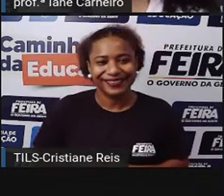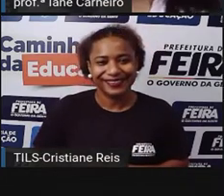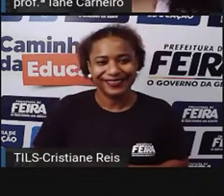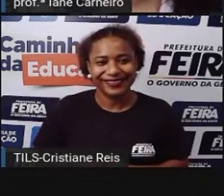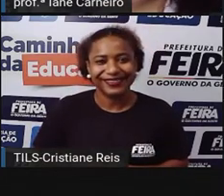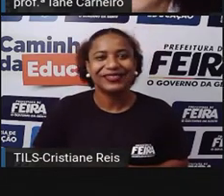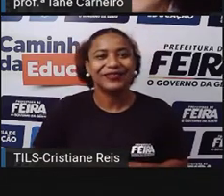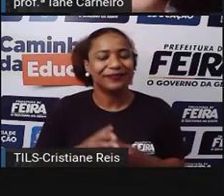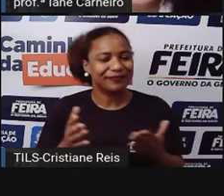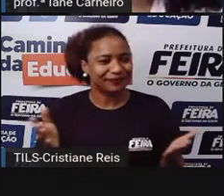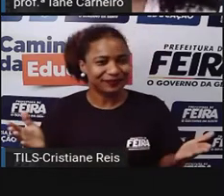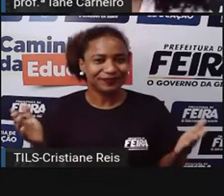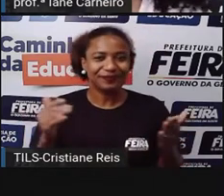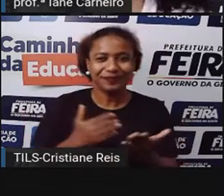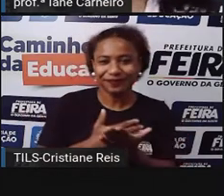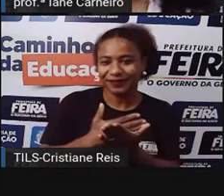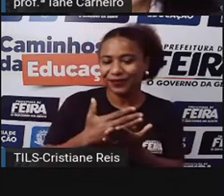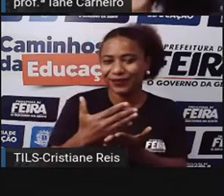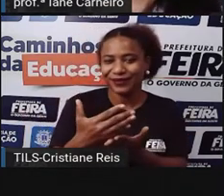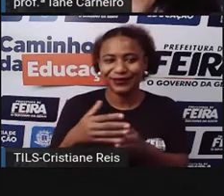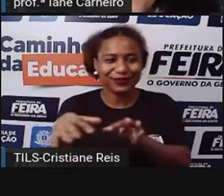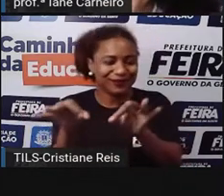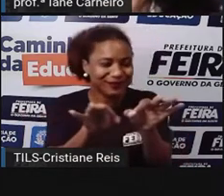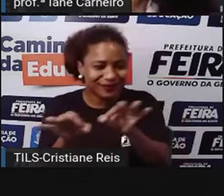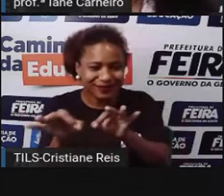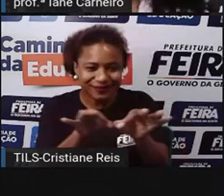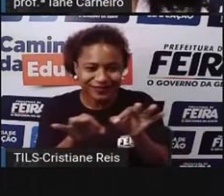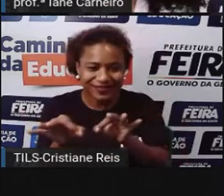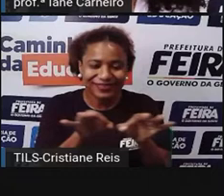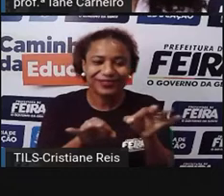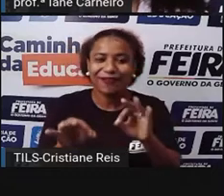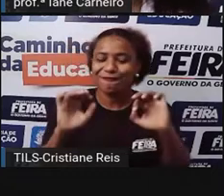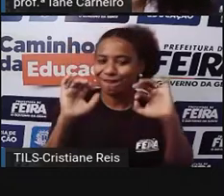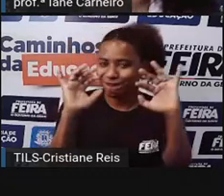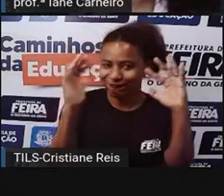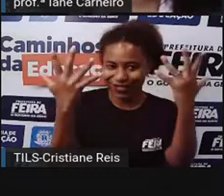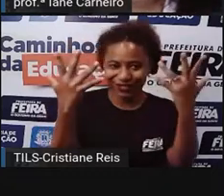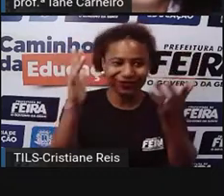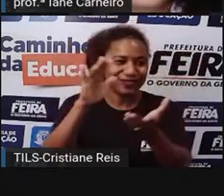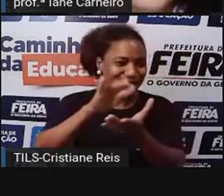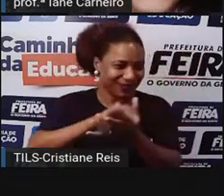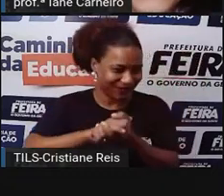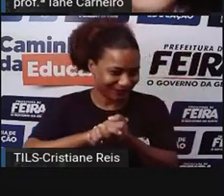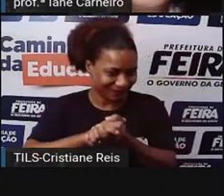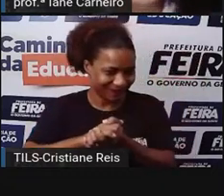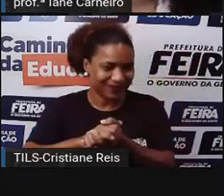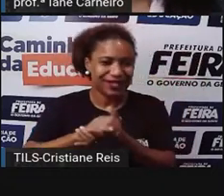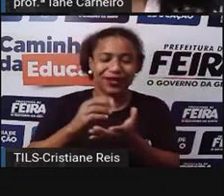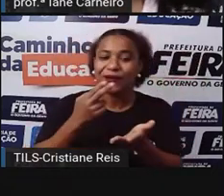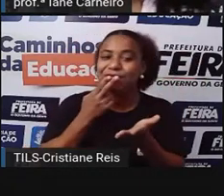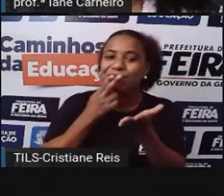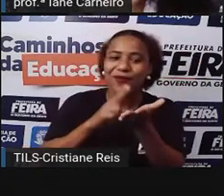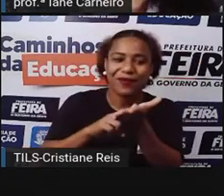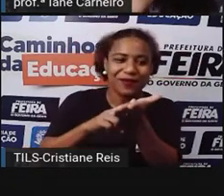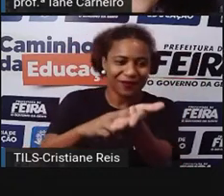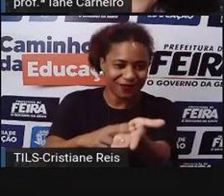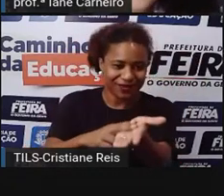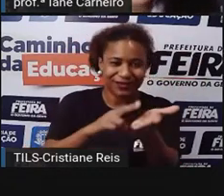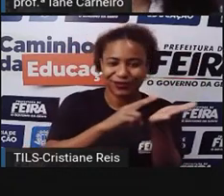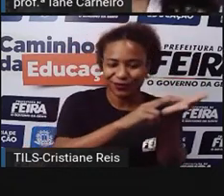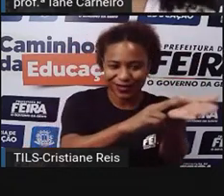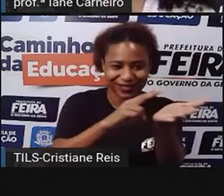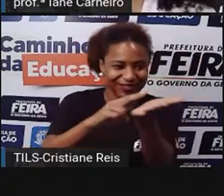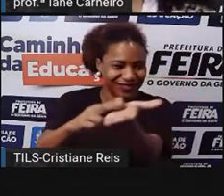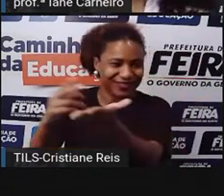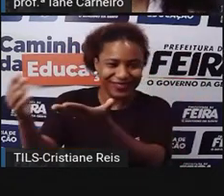E começaram os preparativos para a grande festa do casamento Mandaram convites para tudo quanto era bicho,